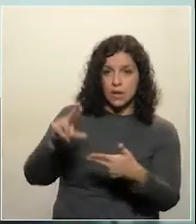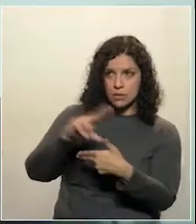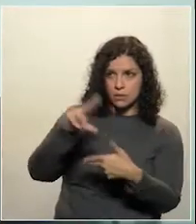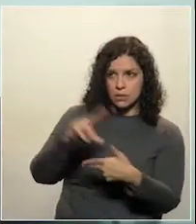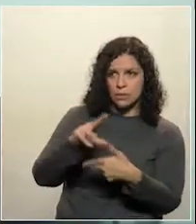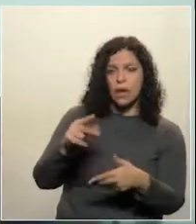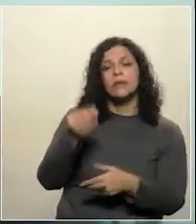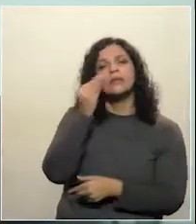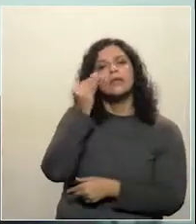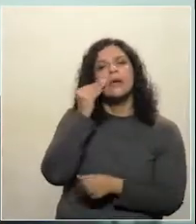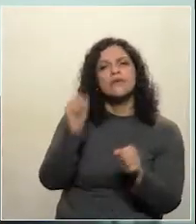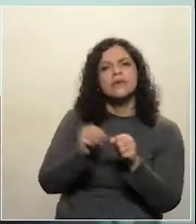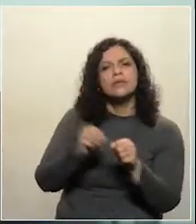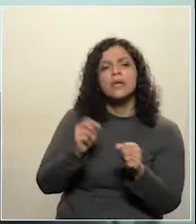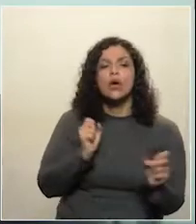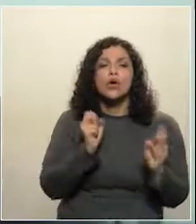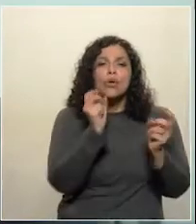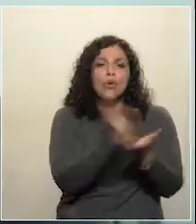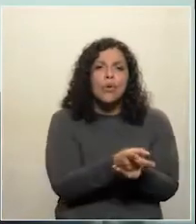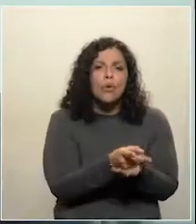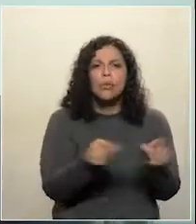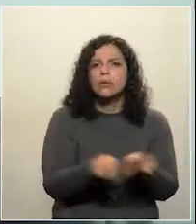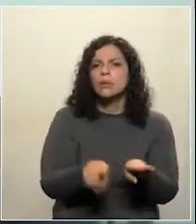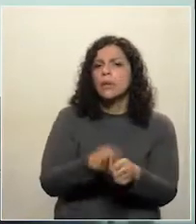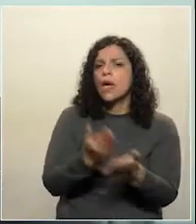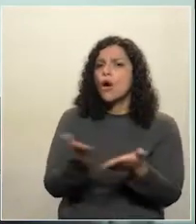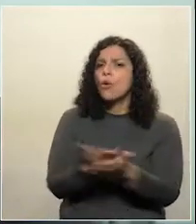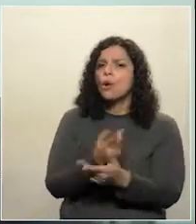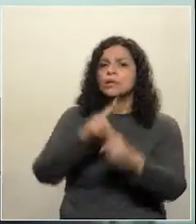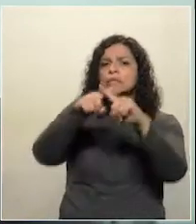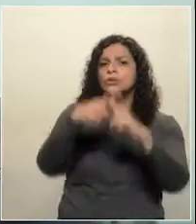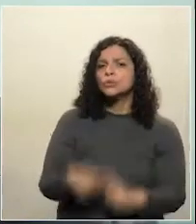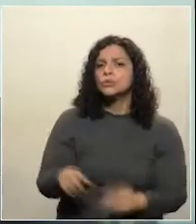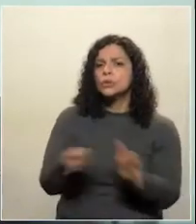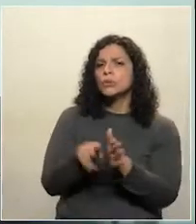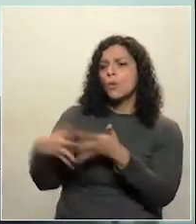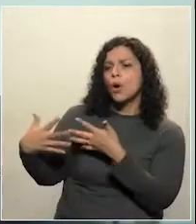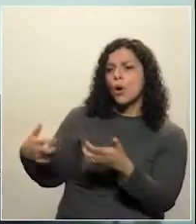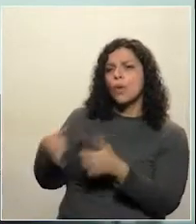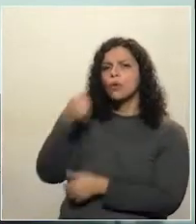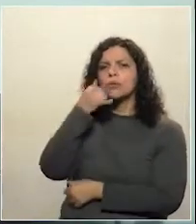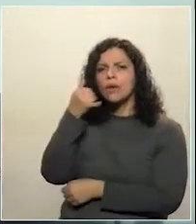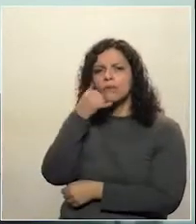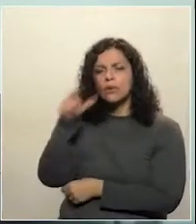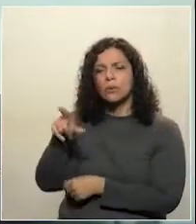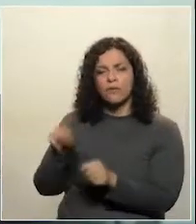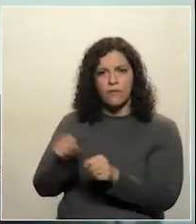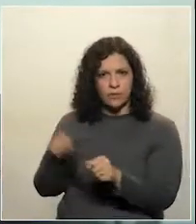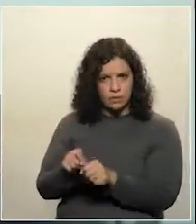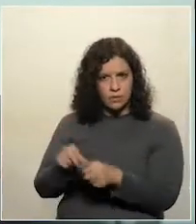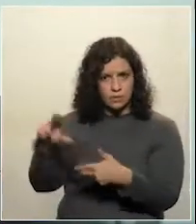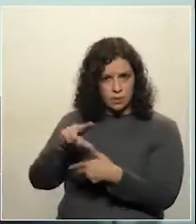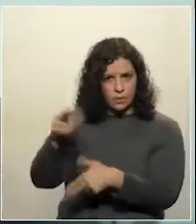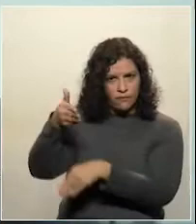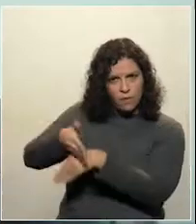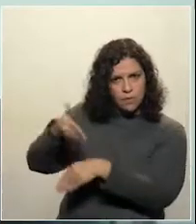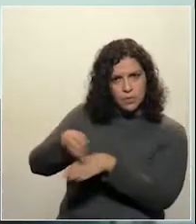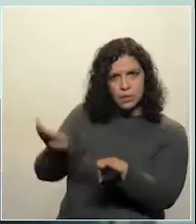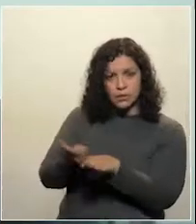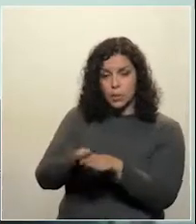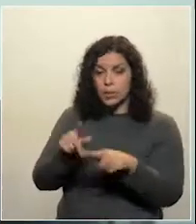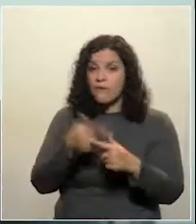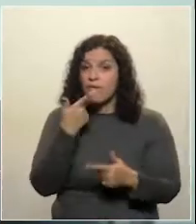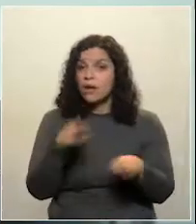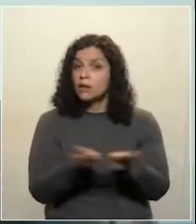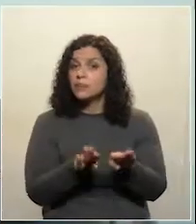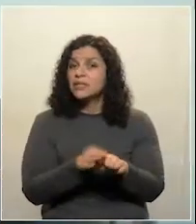algum tipo de compra, por exemplo, caso haja o leilão da Coppel Telecom, se a Sanepar pretende participar, uma vez que ela